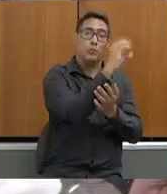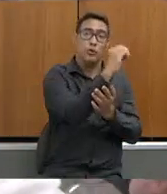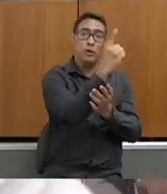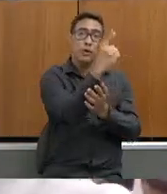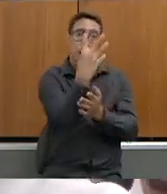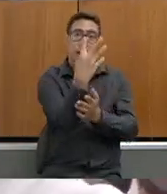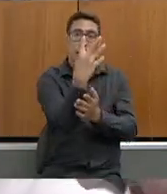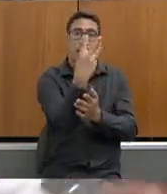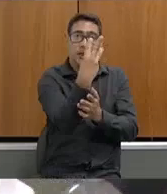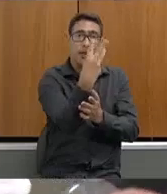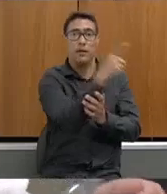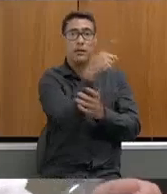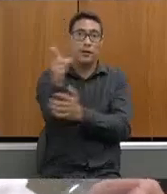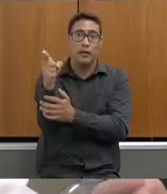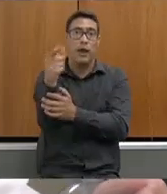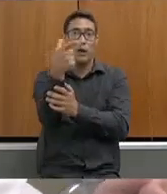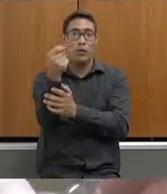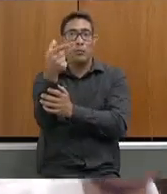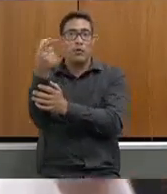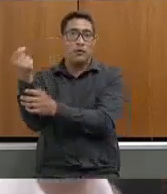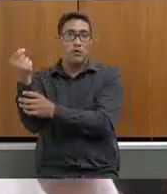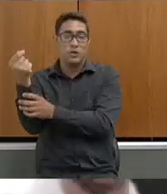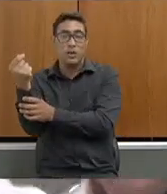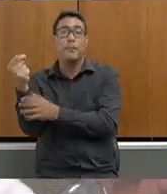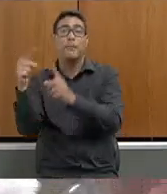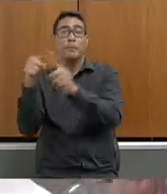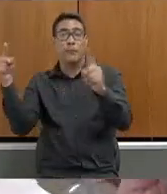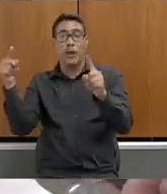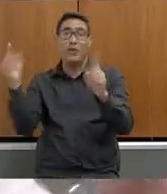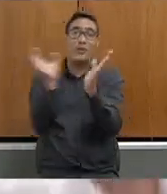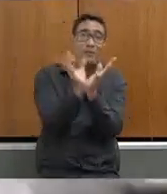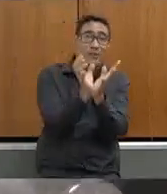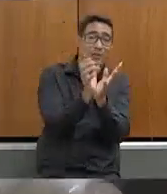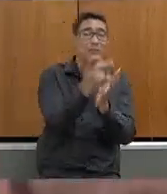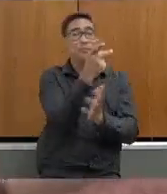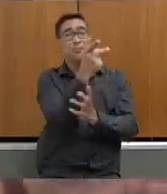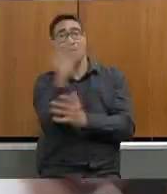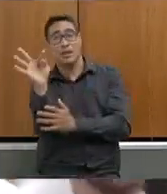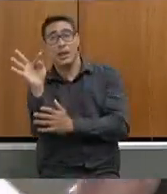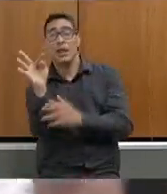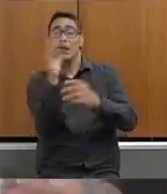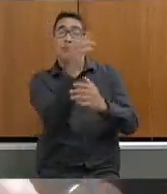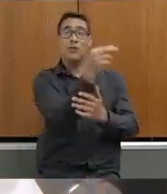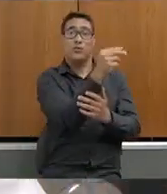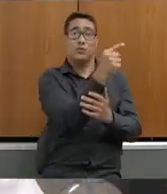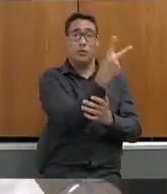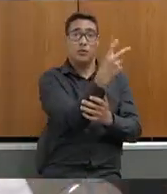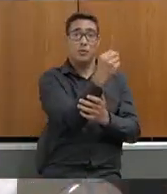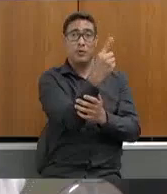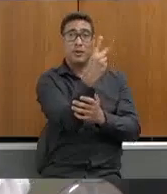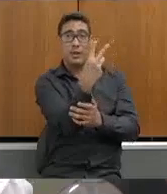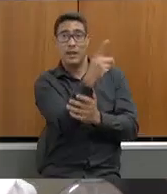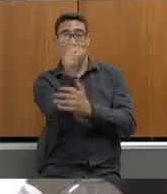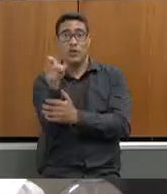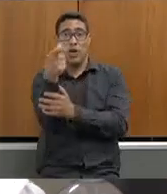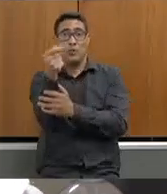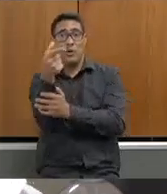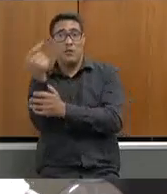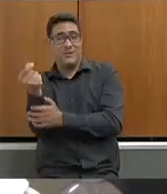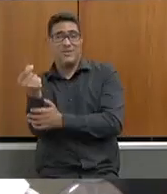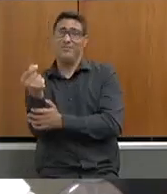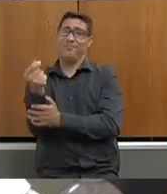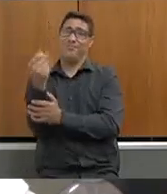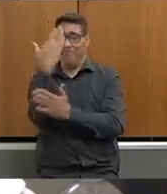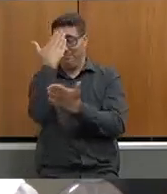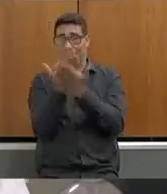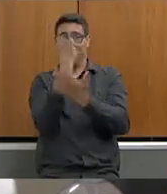2020 o PT governou Minas Gerais de 2013 a 2020 acredito que